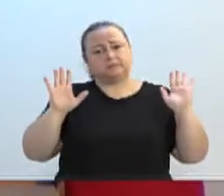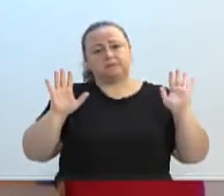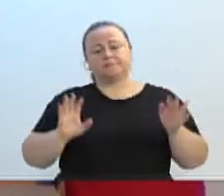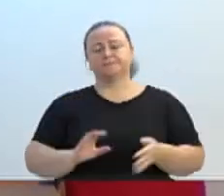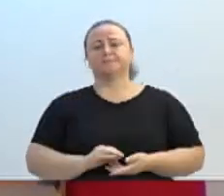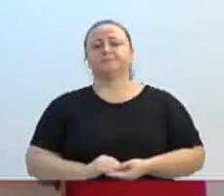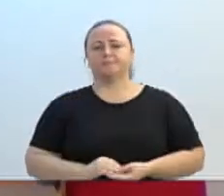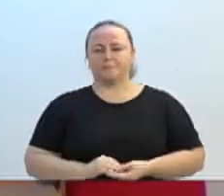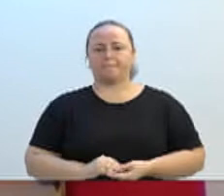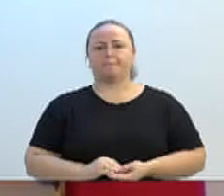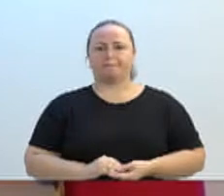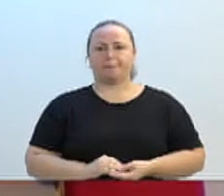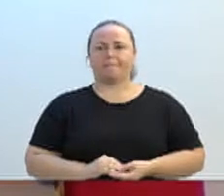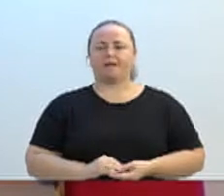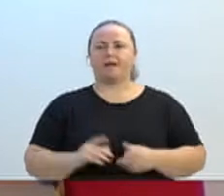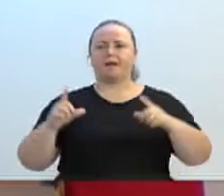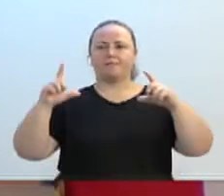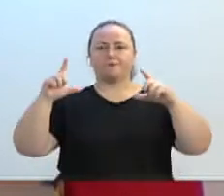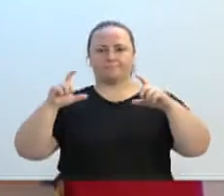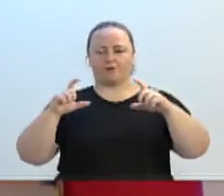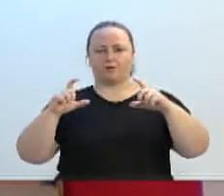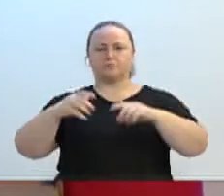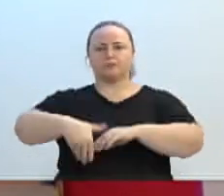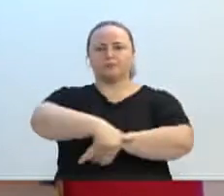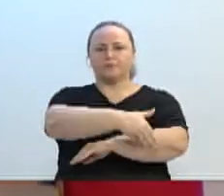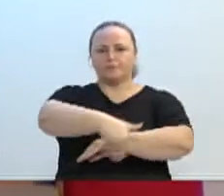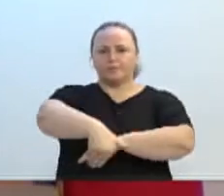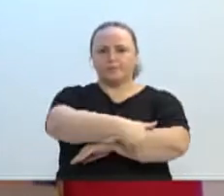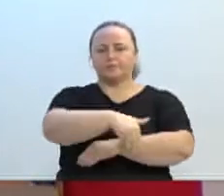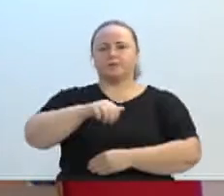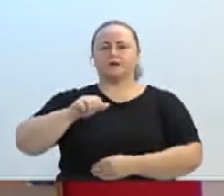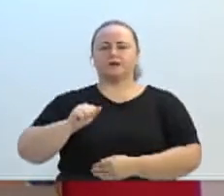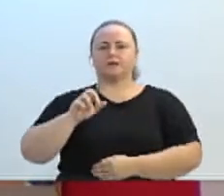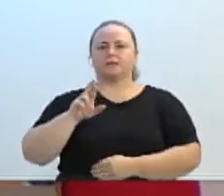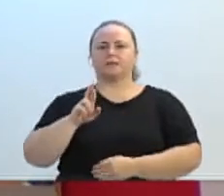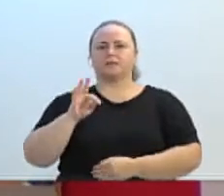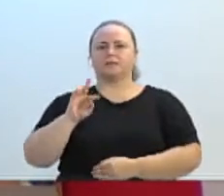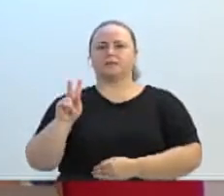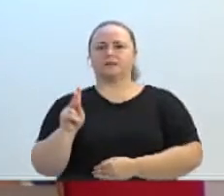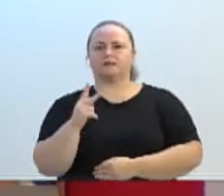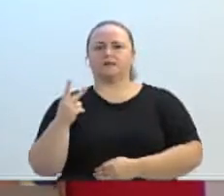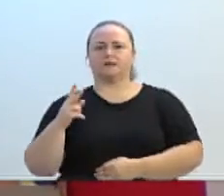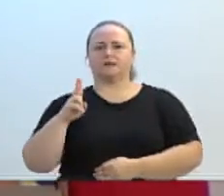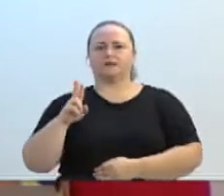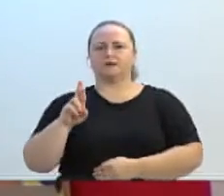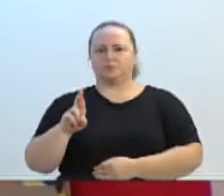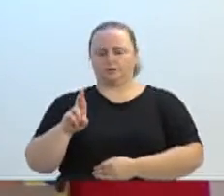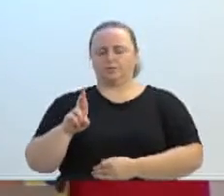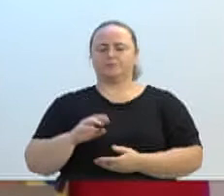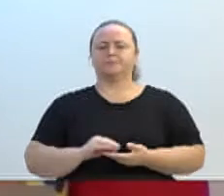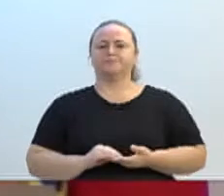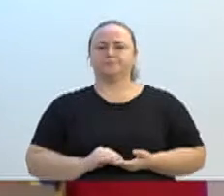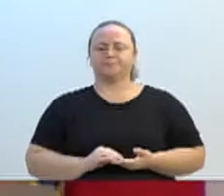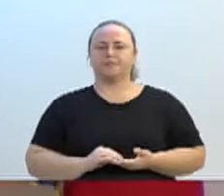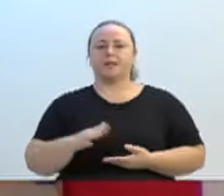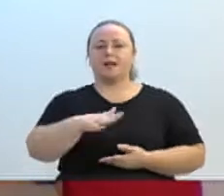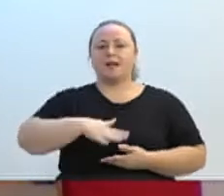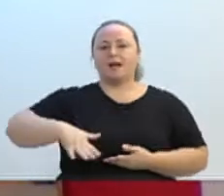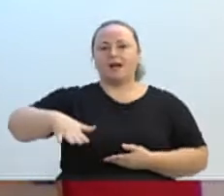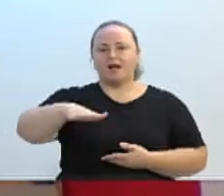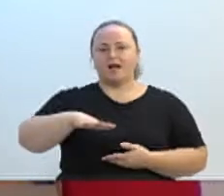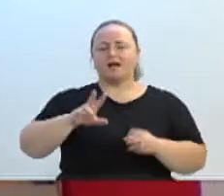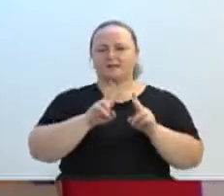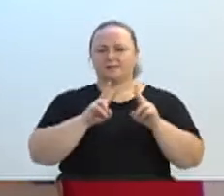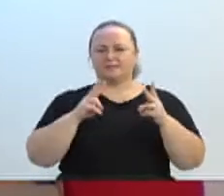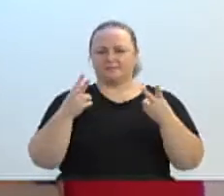Primeira foto ali, Rua Arthur Rabe, lá no General Osório Transversal, vereador Becker, um pedido foi